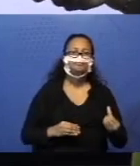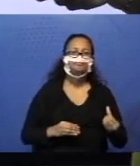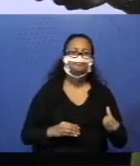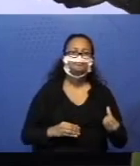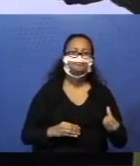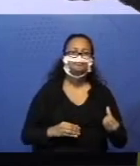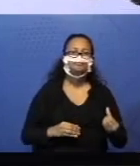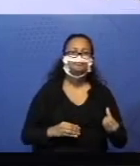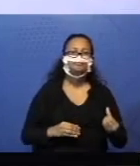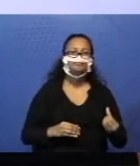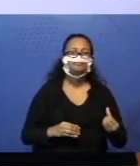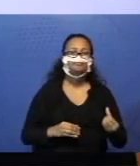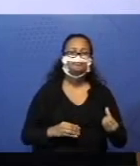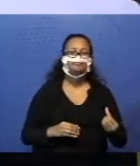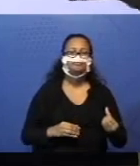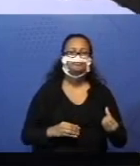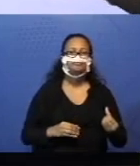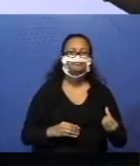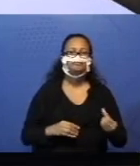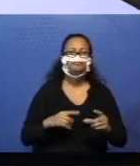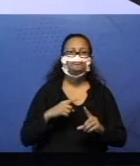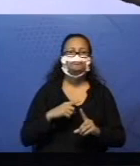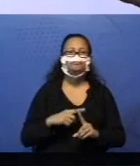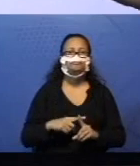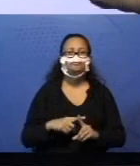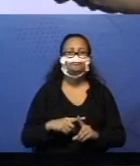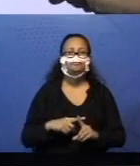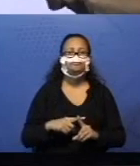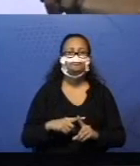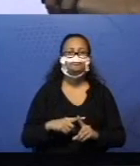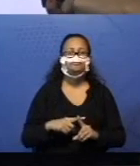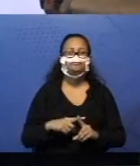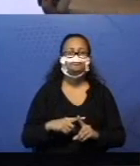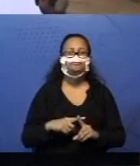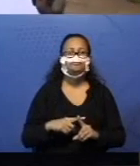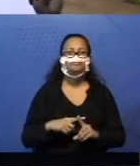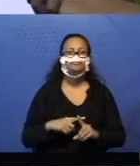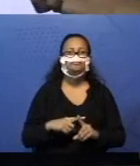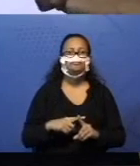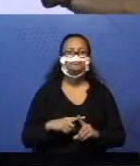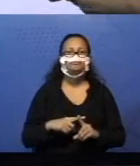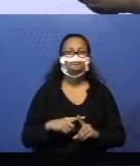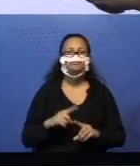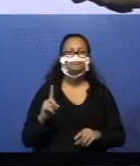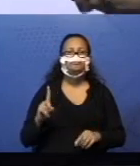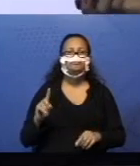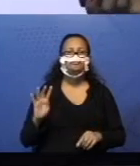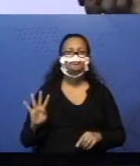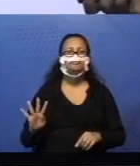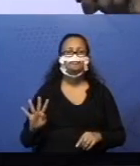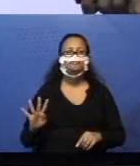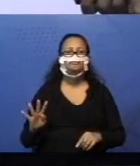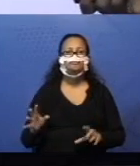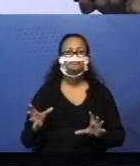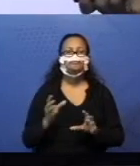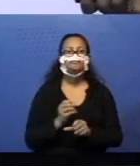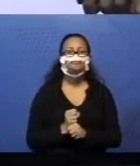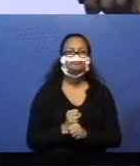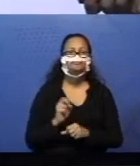Conta aí. Seis pra chegar lá no vinte. Quanto que dá? Seis mais quatorze.